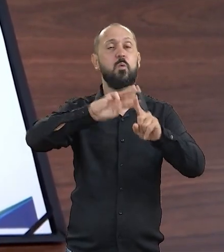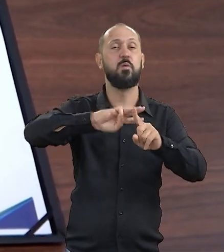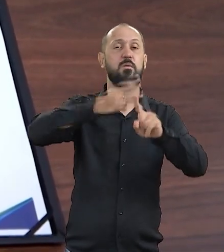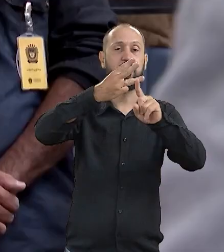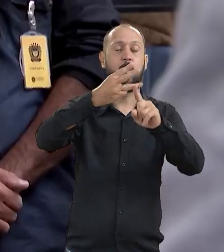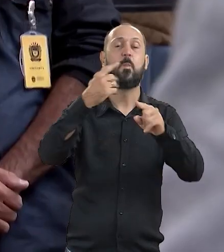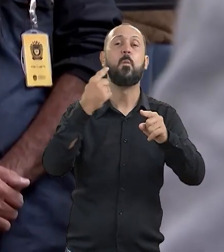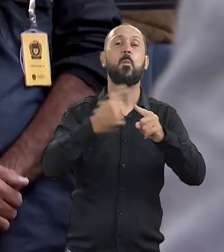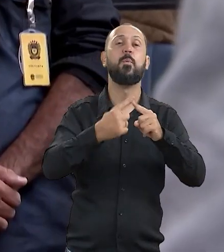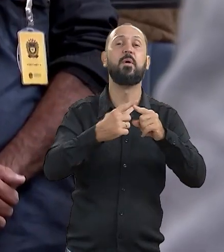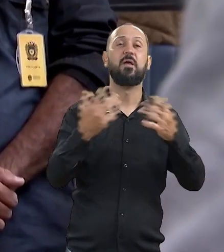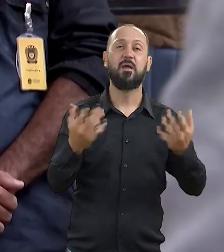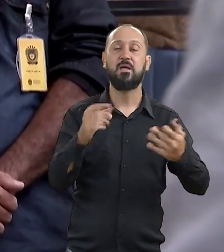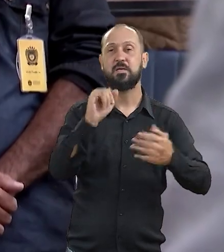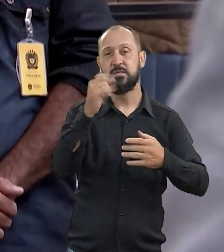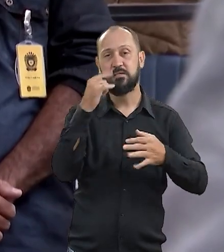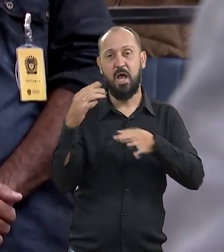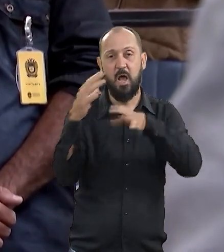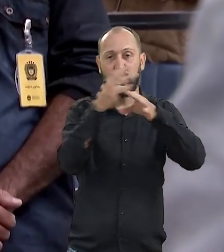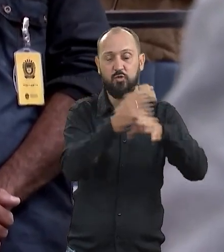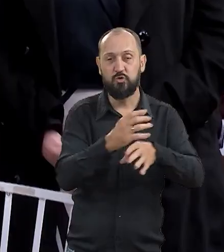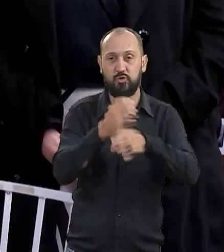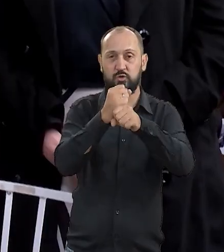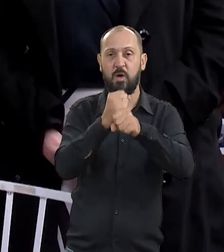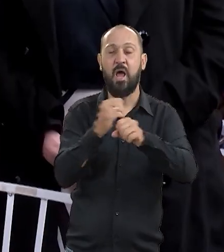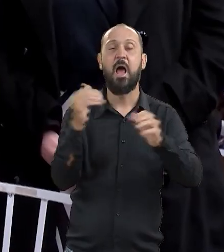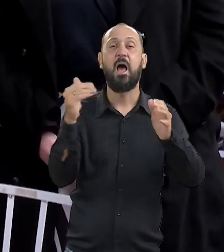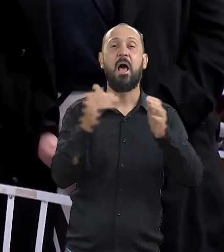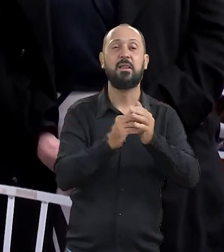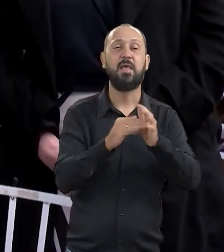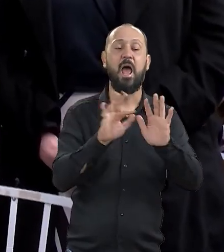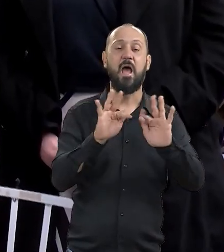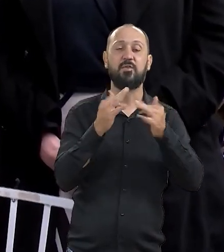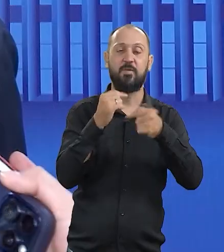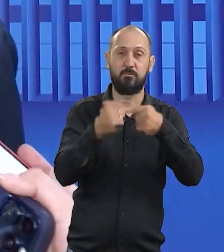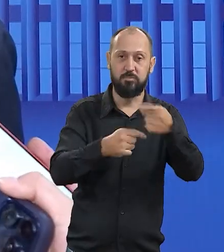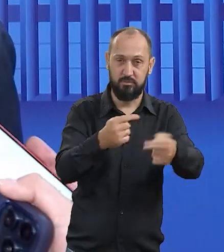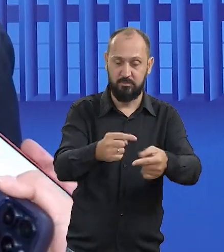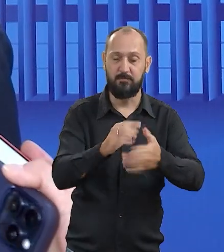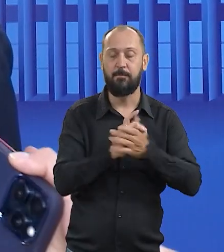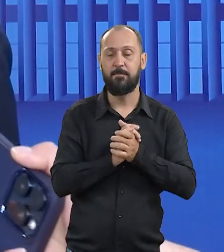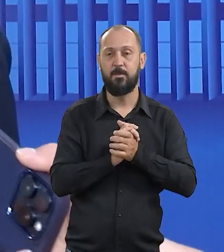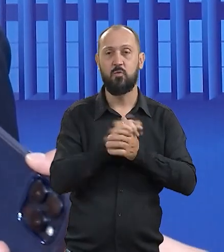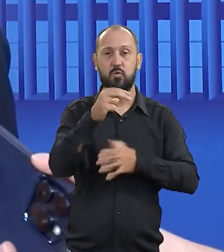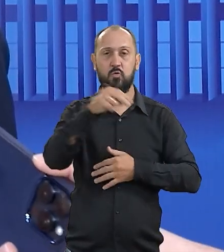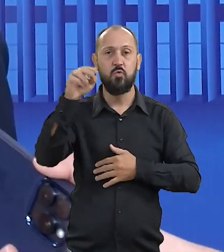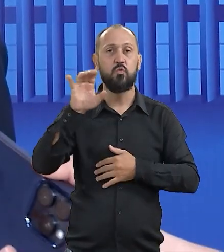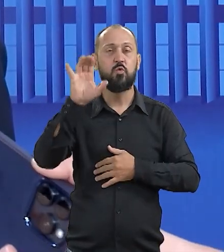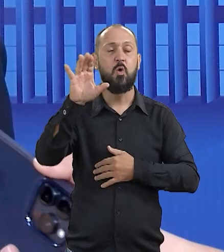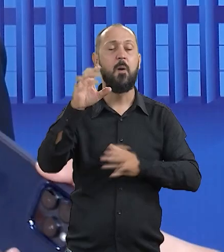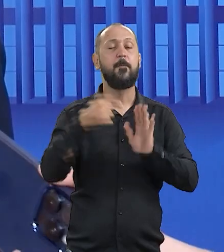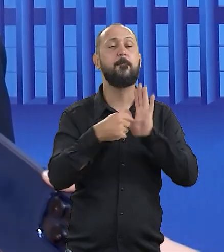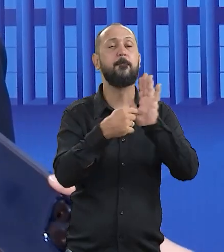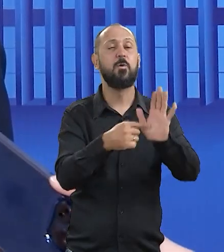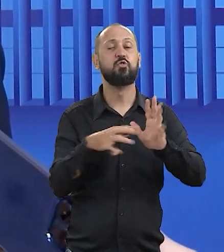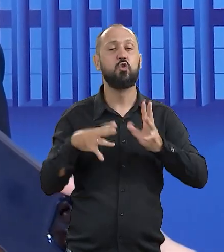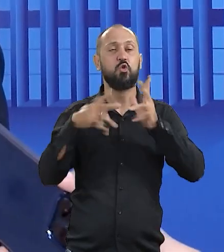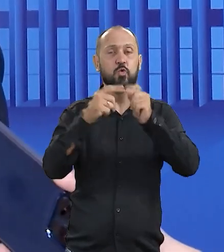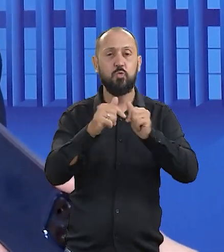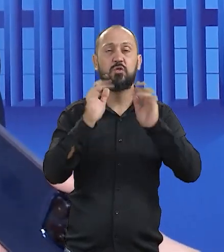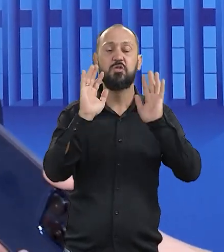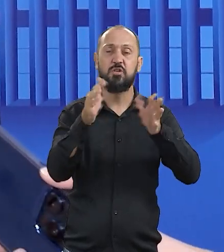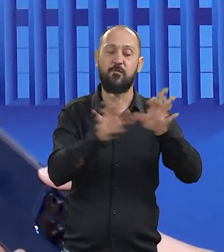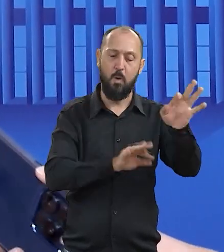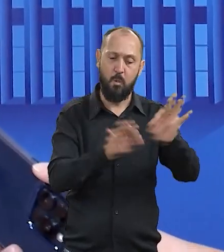ainda mais se a soma se estender aos descendentes. Os nordestinos representam tudo o que foi de